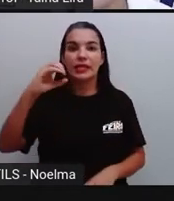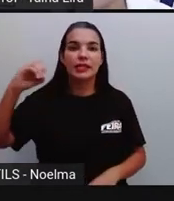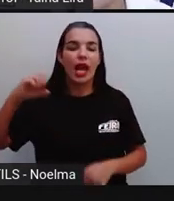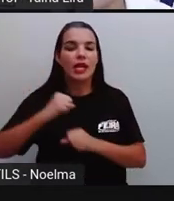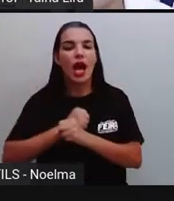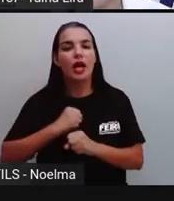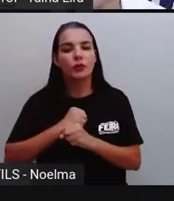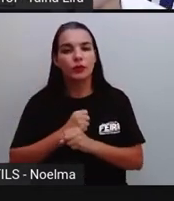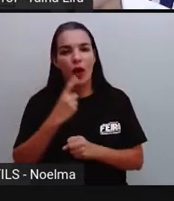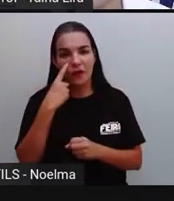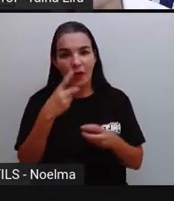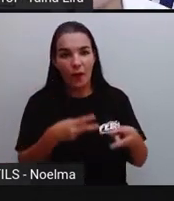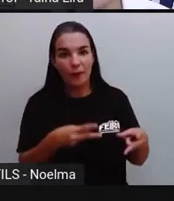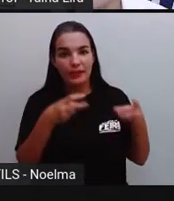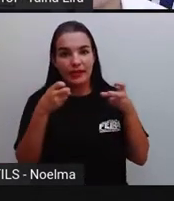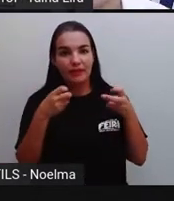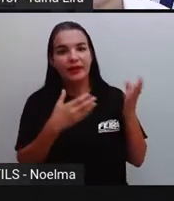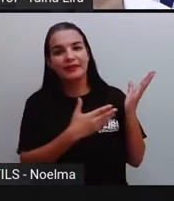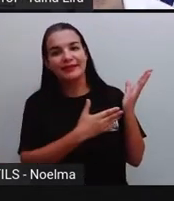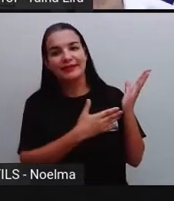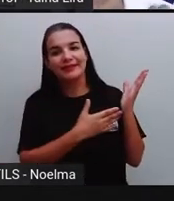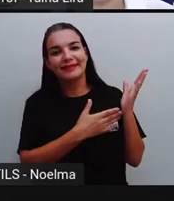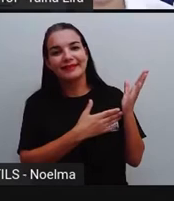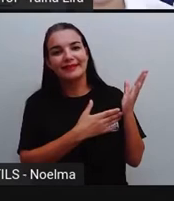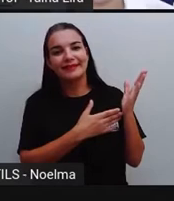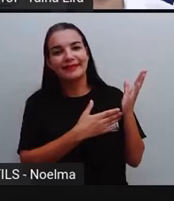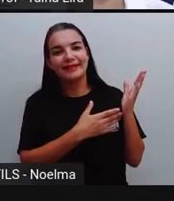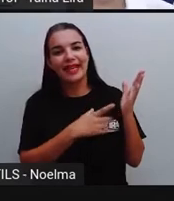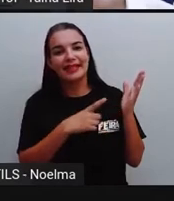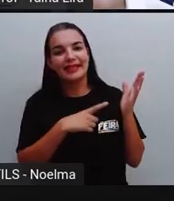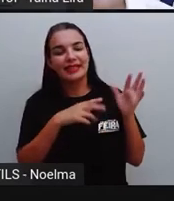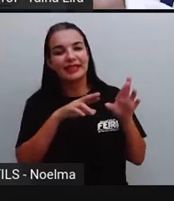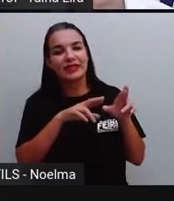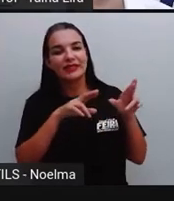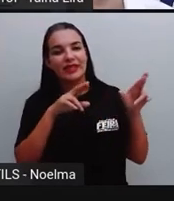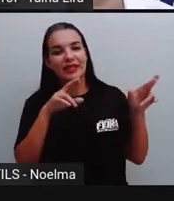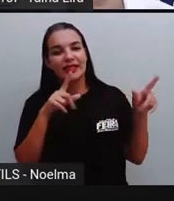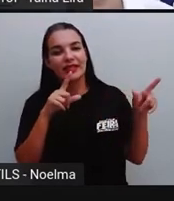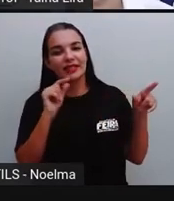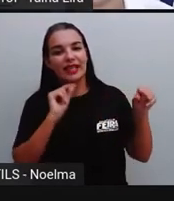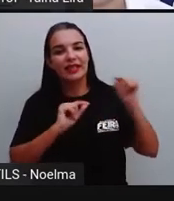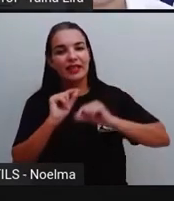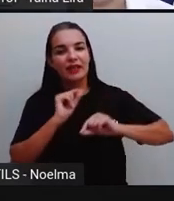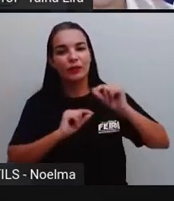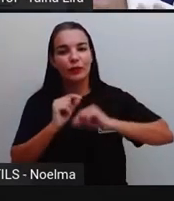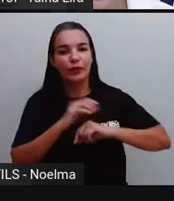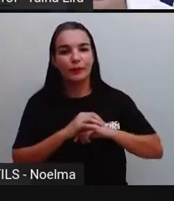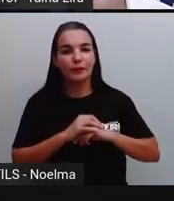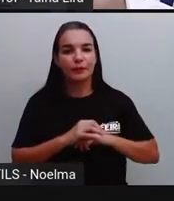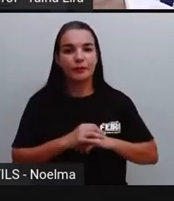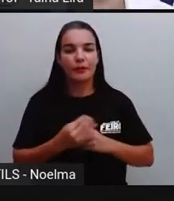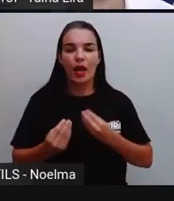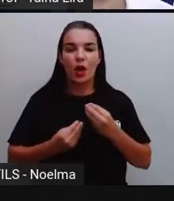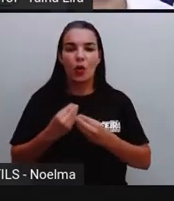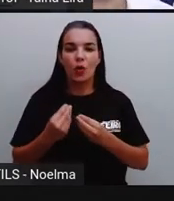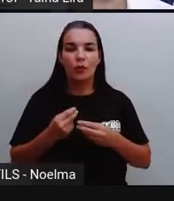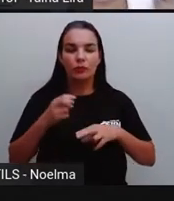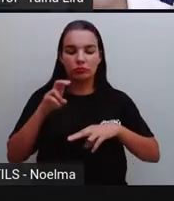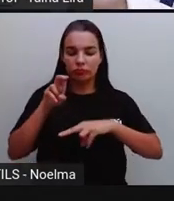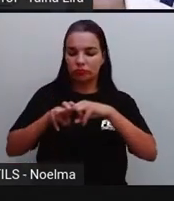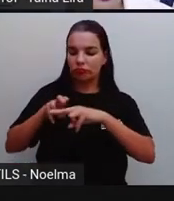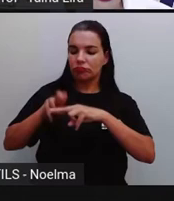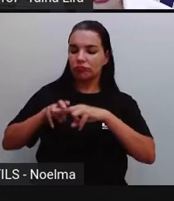observar. Então, observem, ó, as diferenças, né, da postura das crianças,